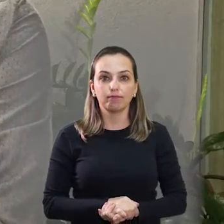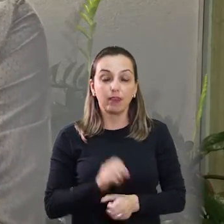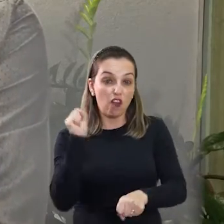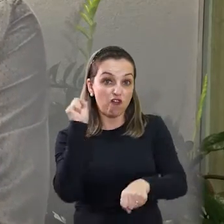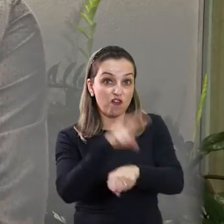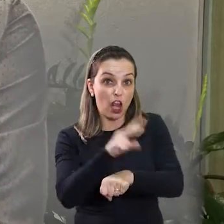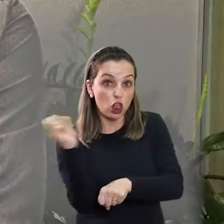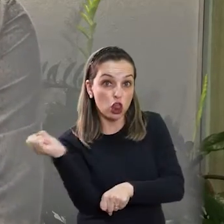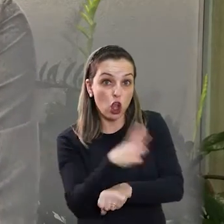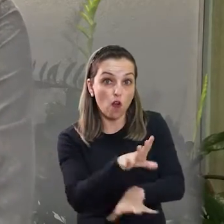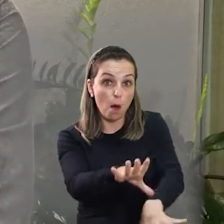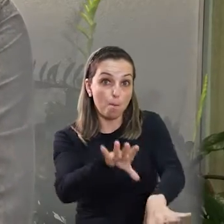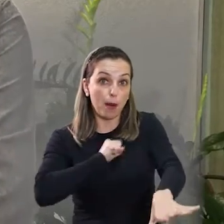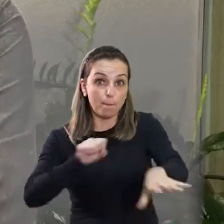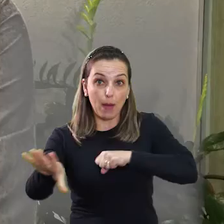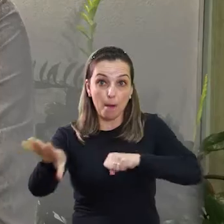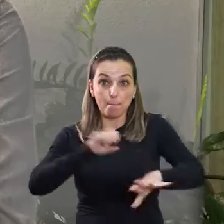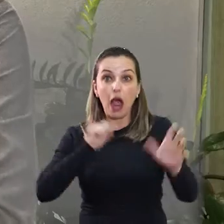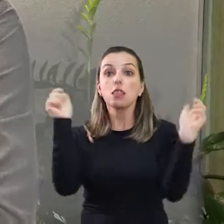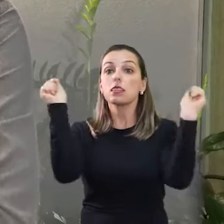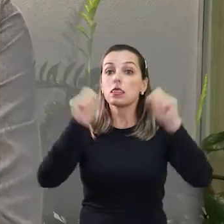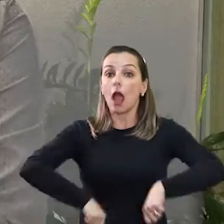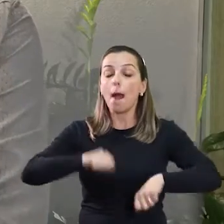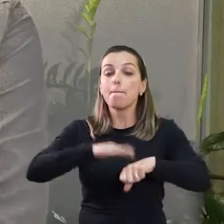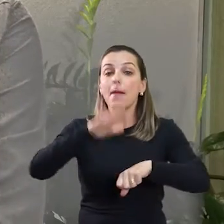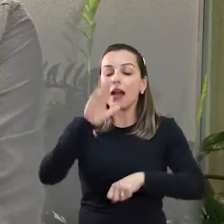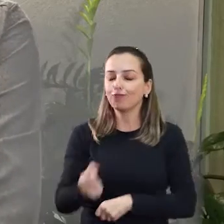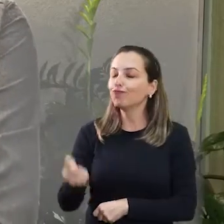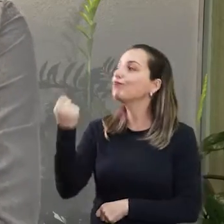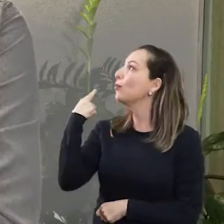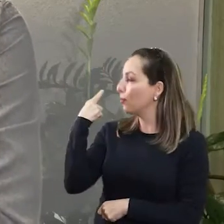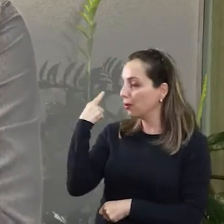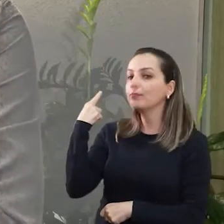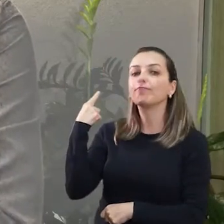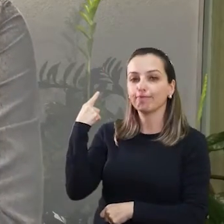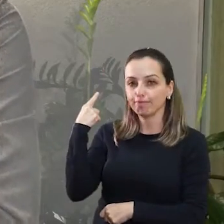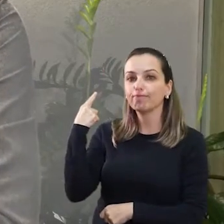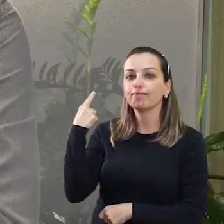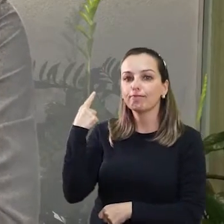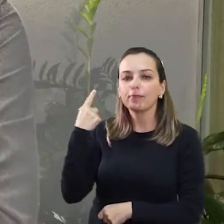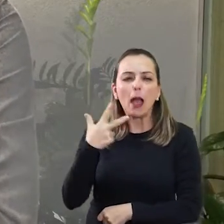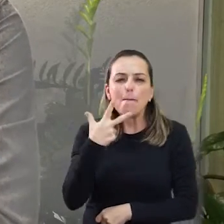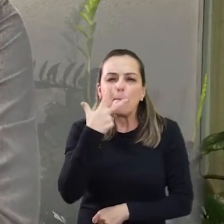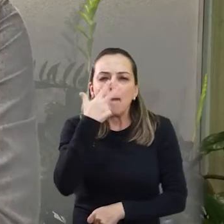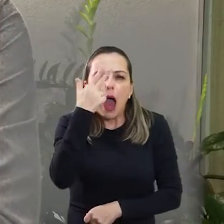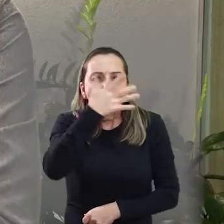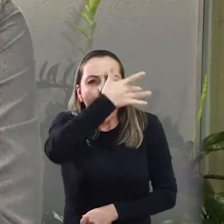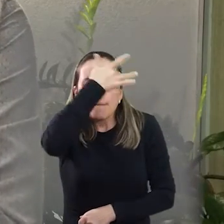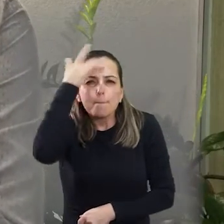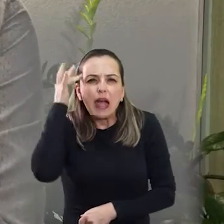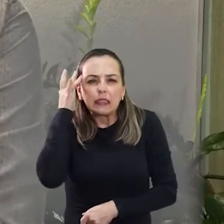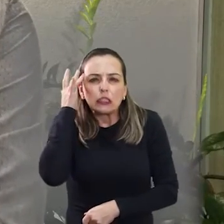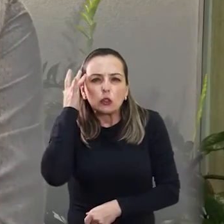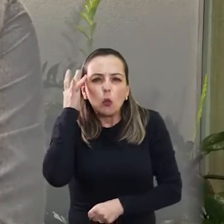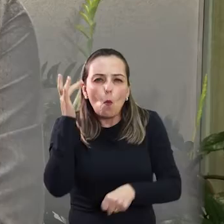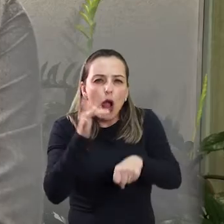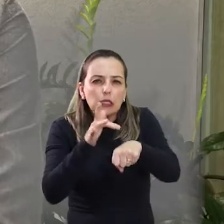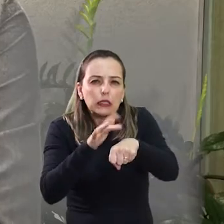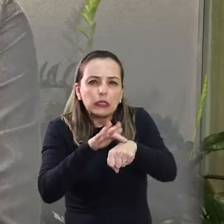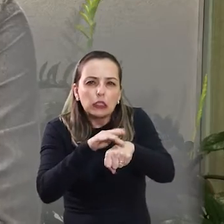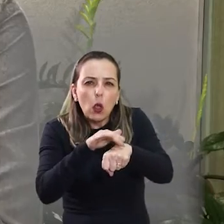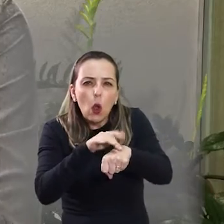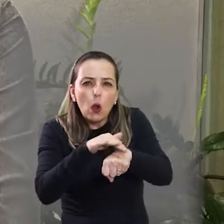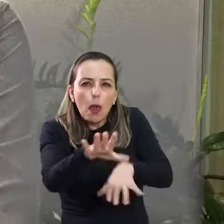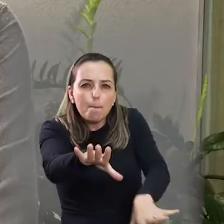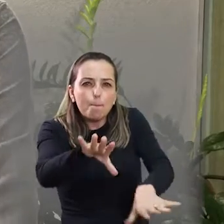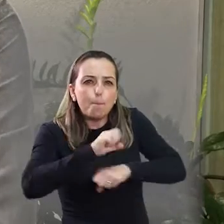Inicialmente, essa nova variante tem, sim, se mostrado com maior poder de infecção do que as anteriores, e aparentemente permite